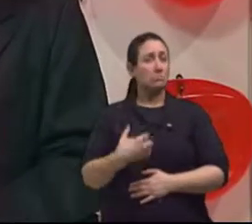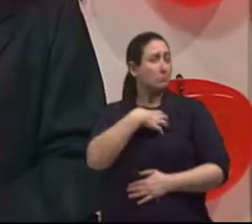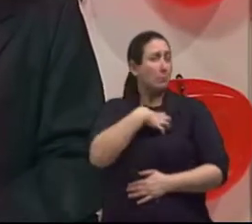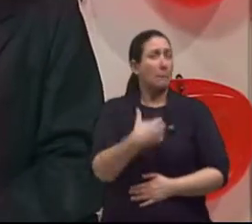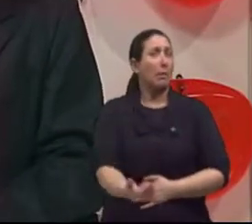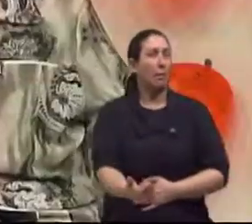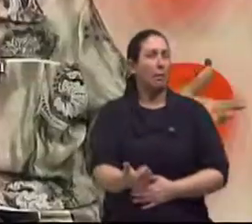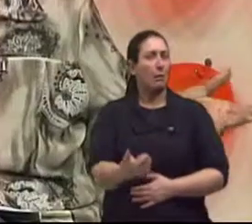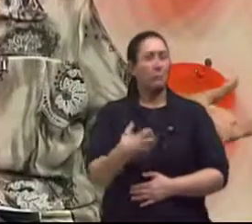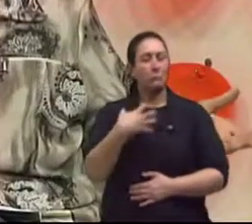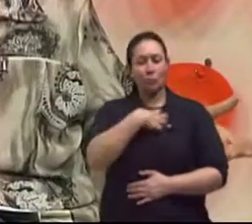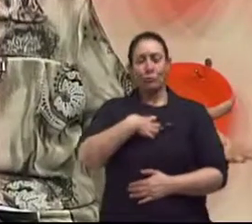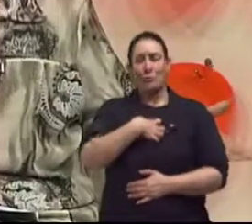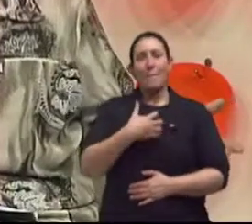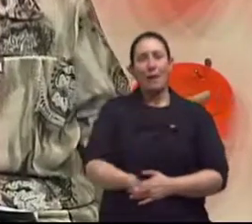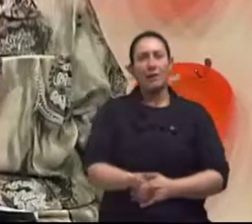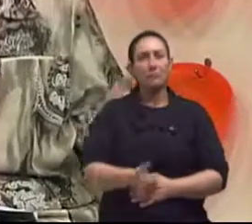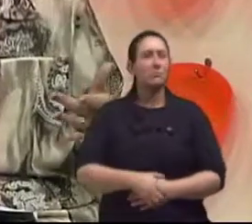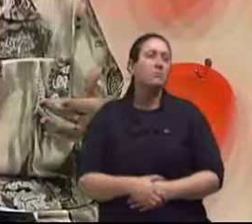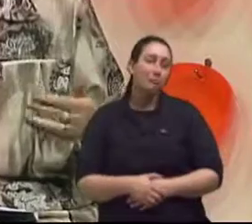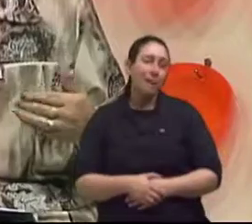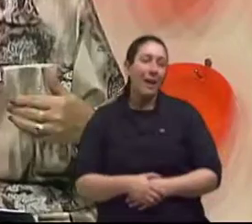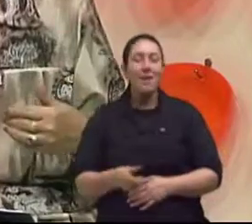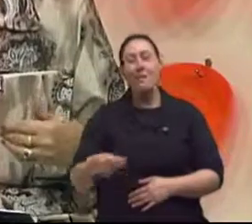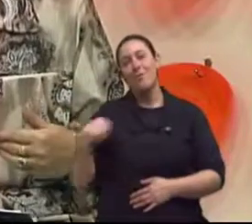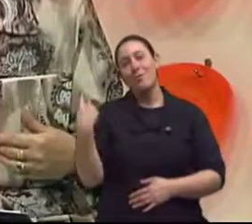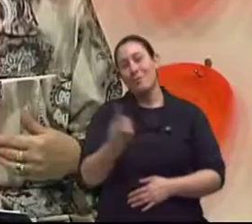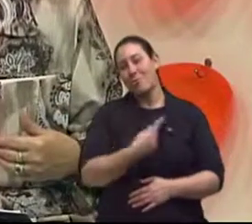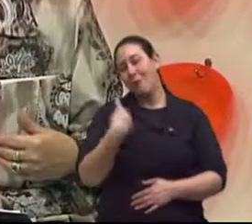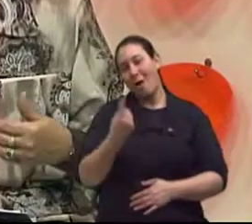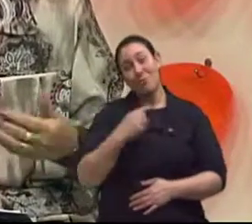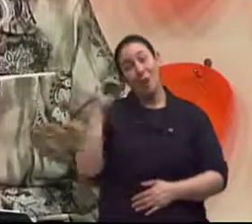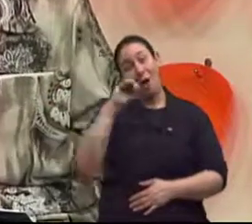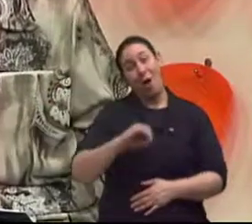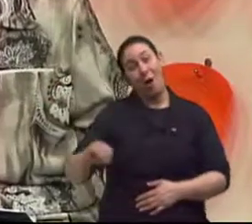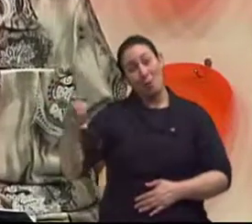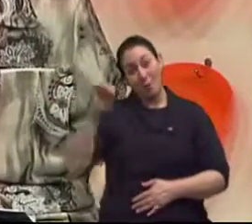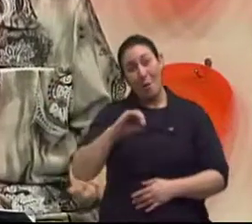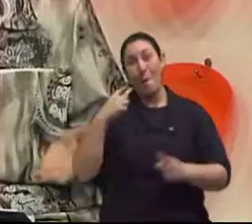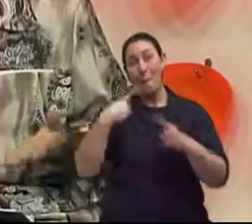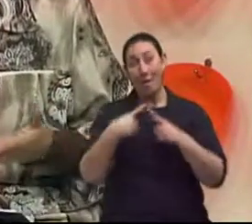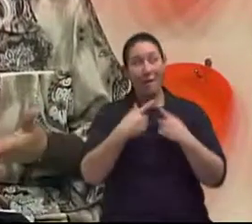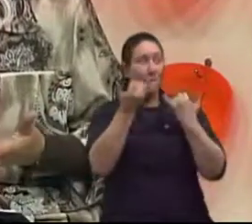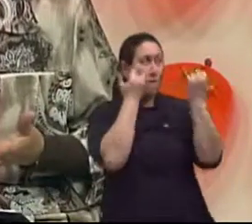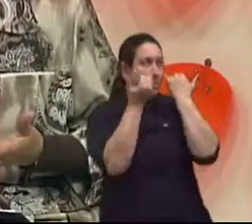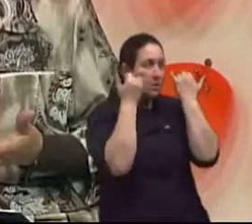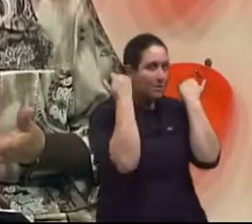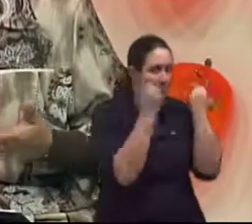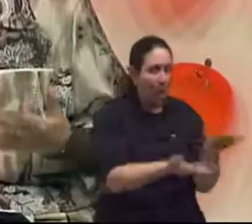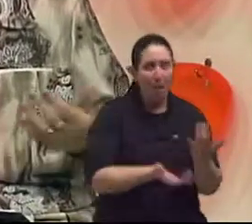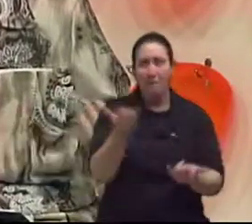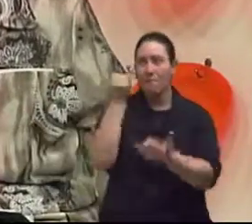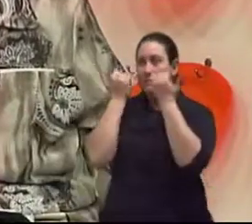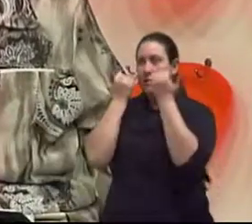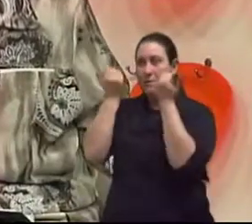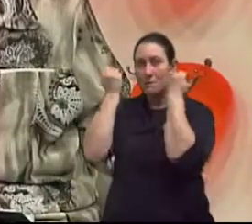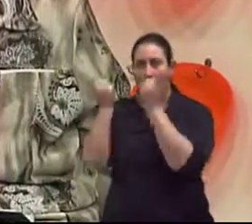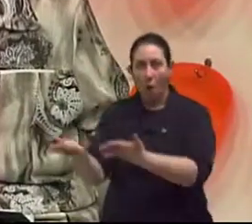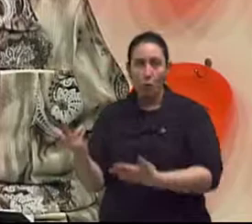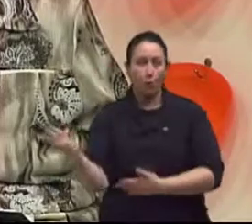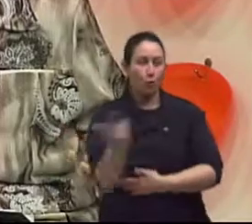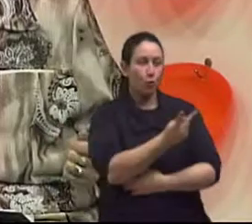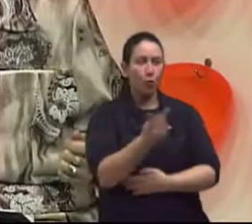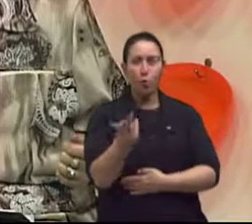ótima. É isso aí. Então, eu acho que é um exemplo. E nós ficamos muito mais ótimos agora que a gente teve toda essa informação, né? Dessas duas